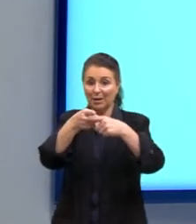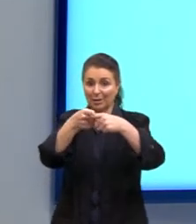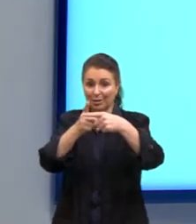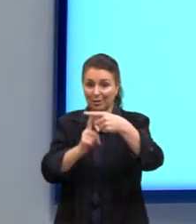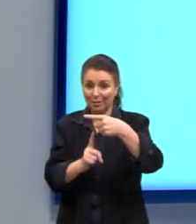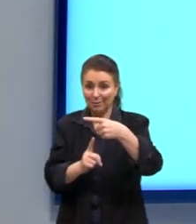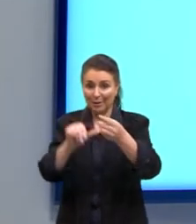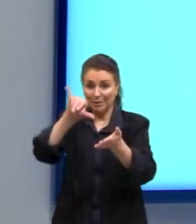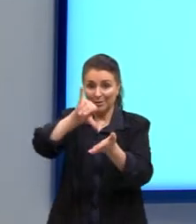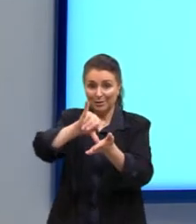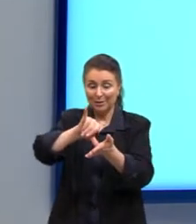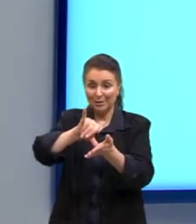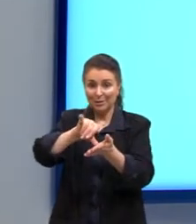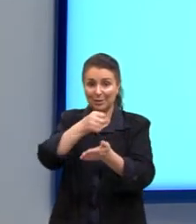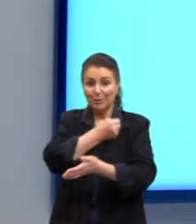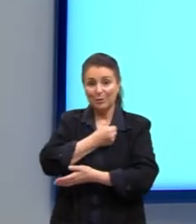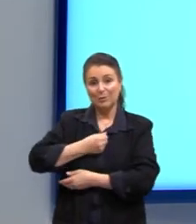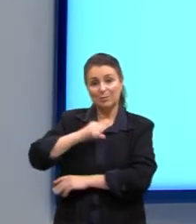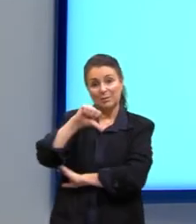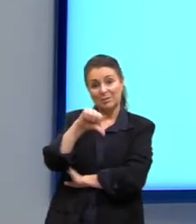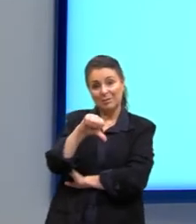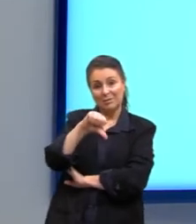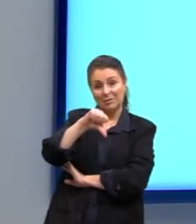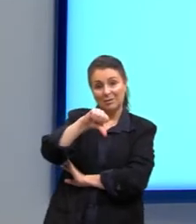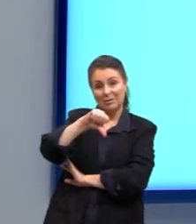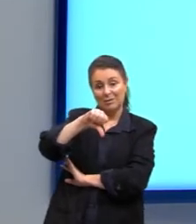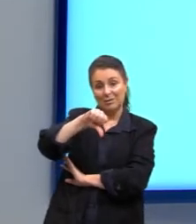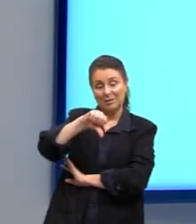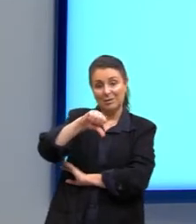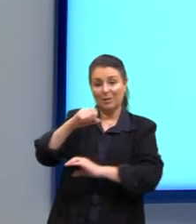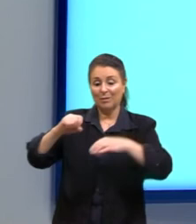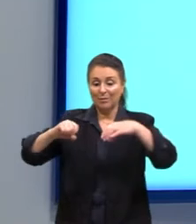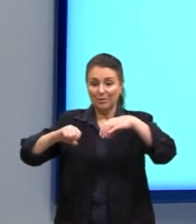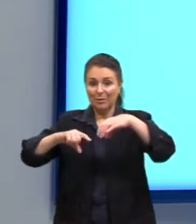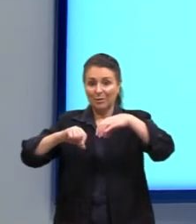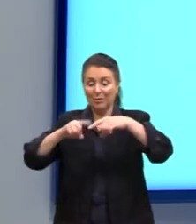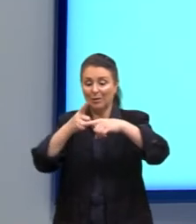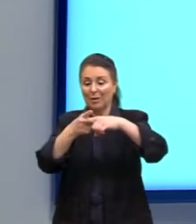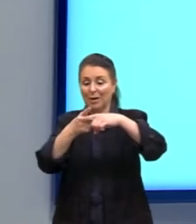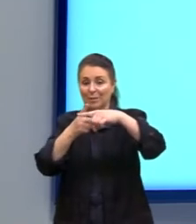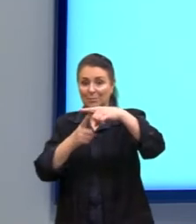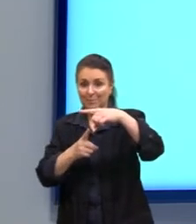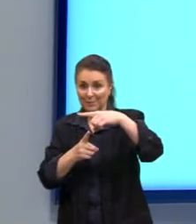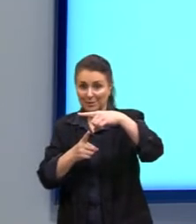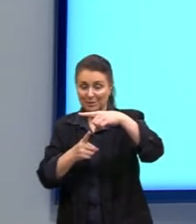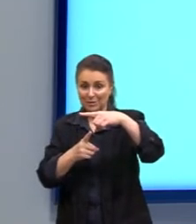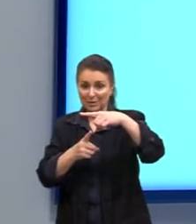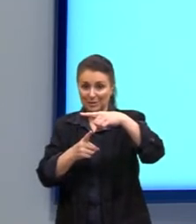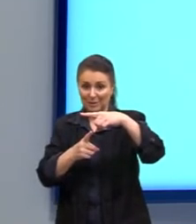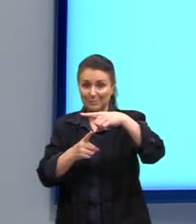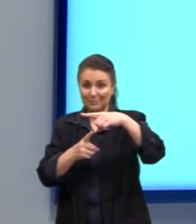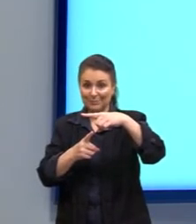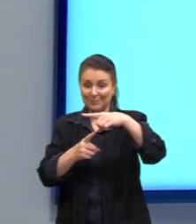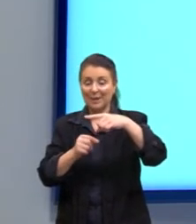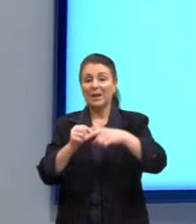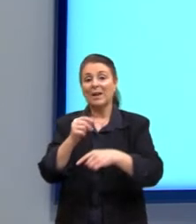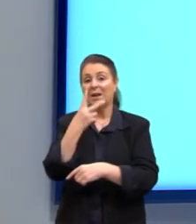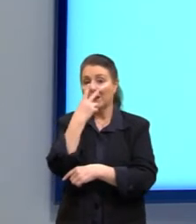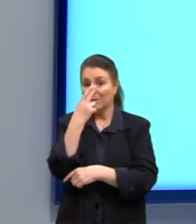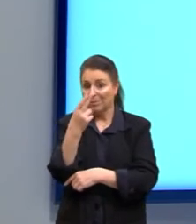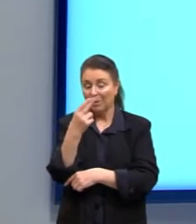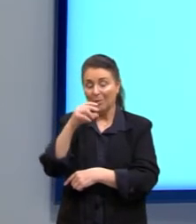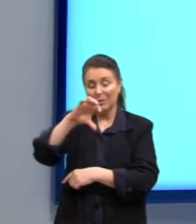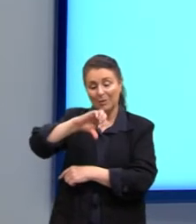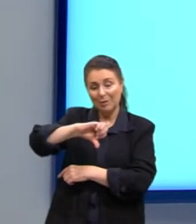número central, que é o nove. Então, nove gols. A mediana, então, dessa distribuição seria igual a